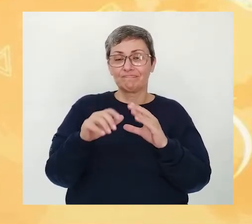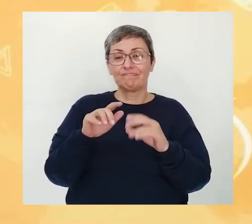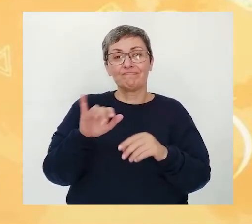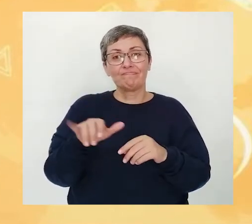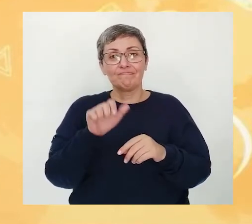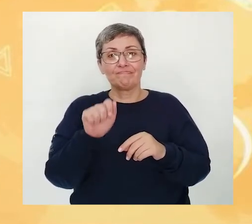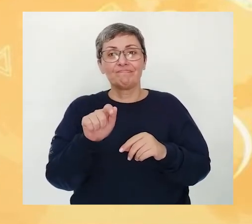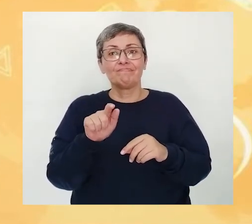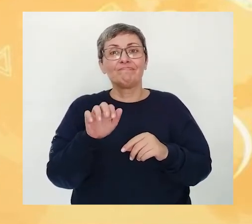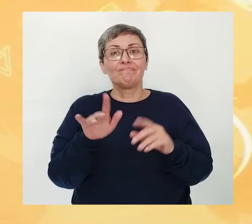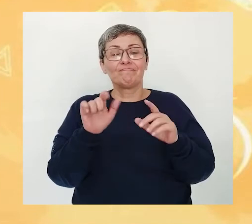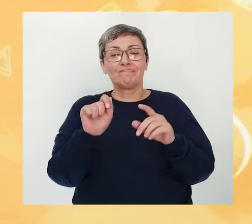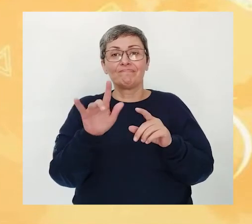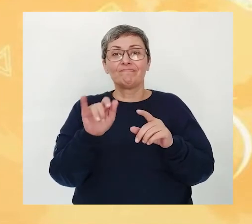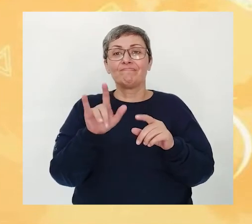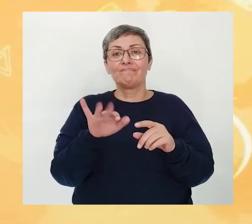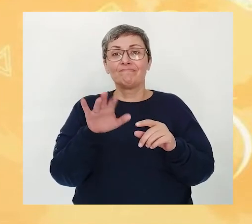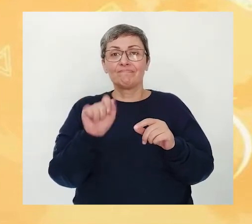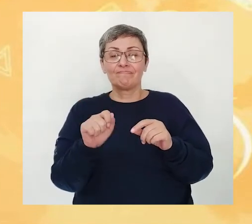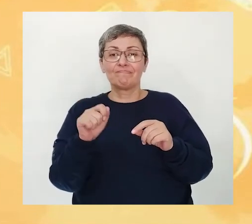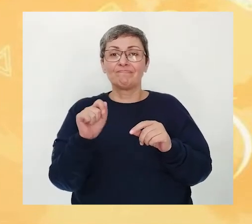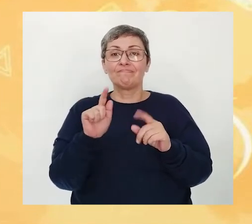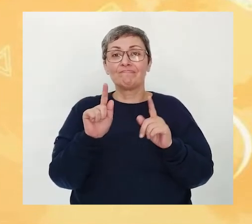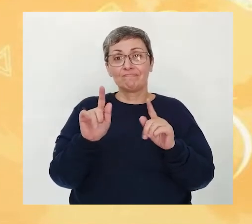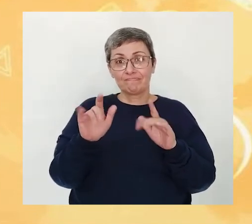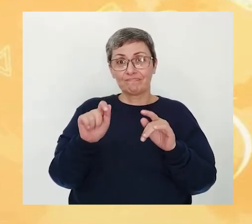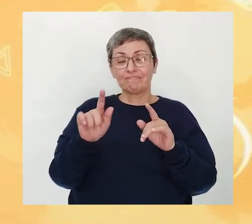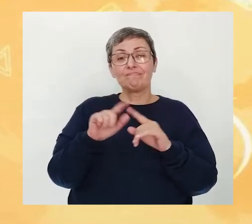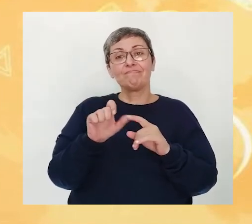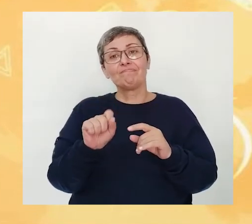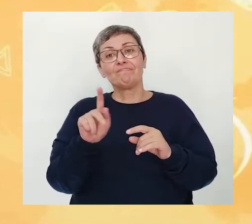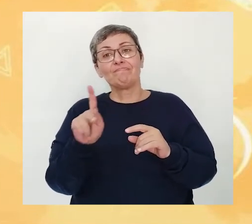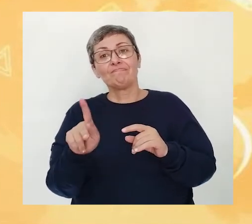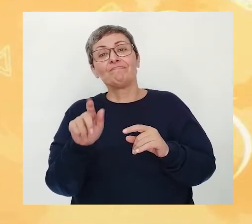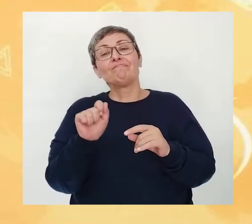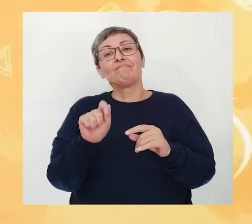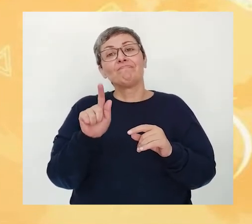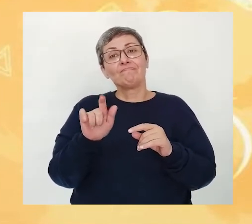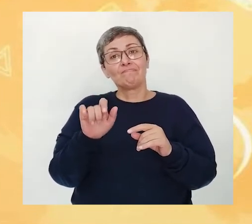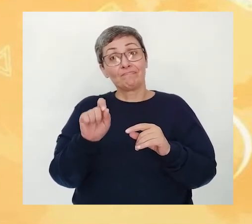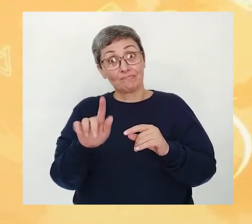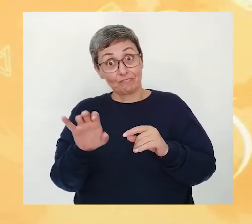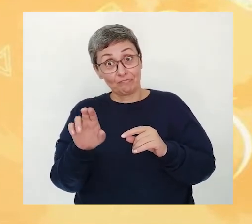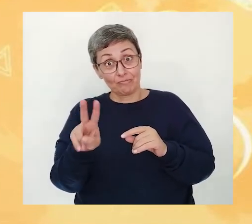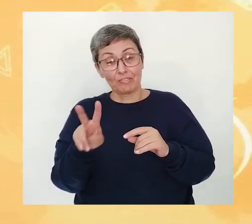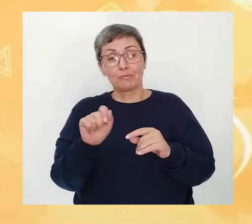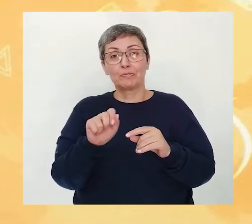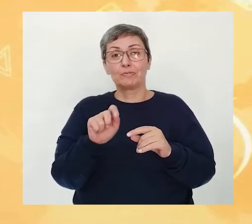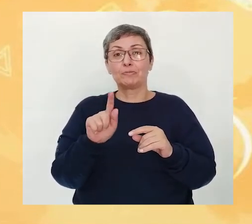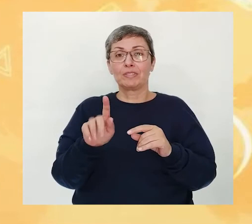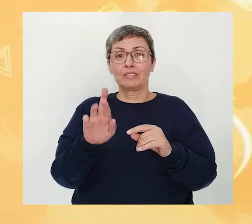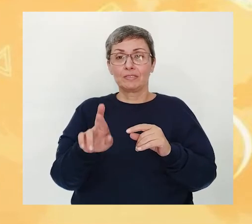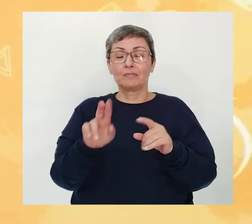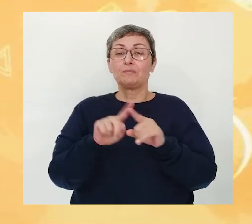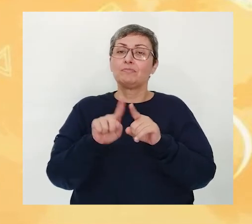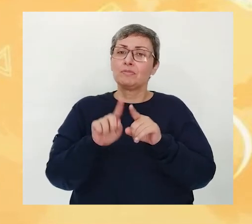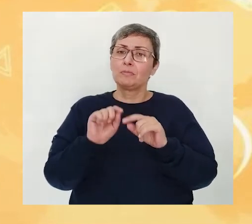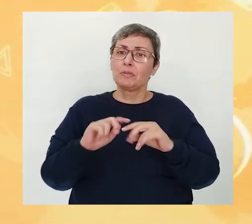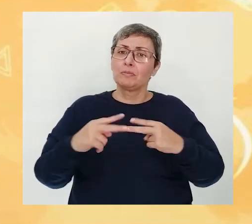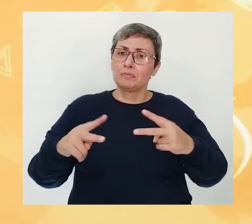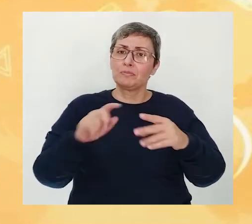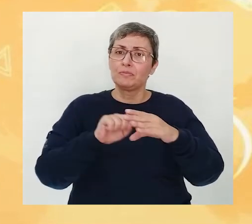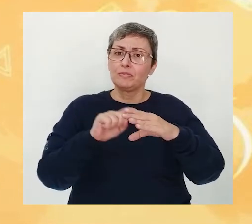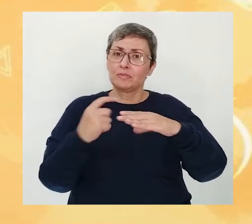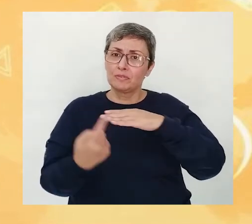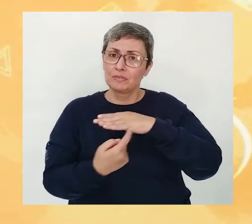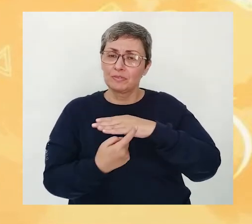Ejaguarulhos.doep Arroba Guarulhos.sp.gov.br Ou você pode Também compartilhar